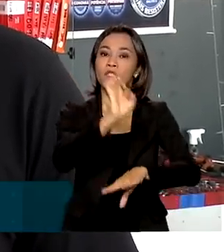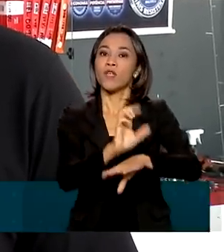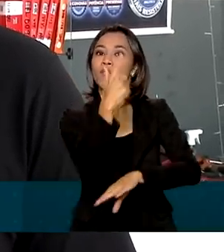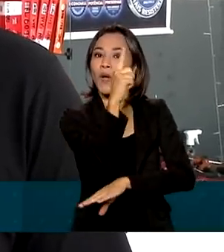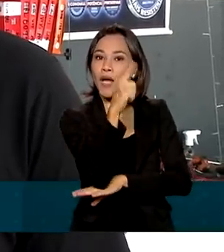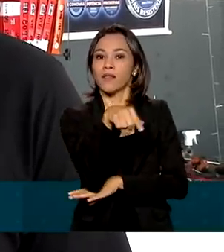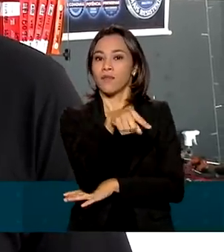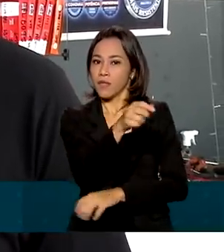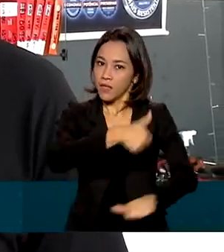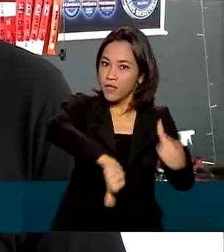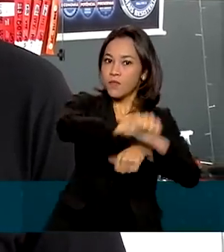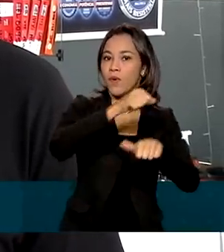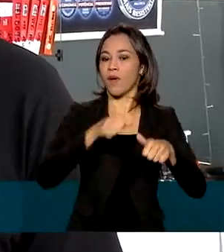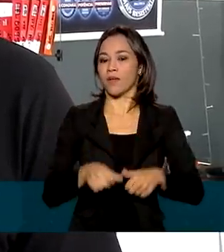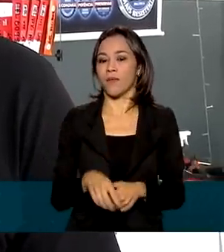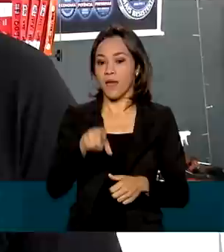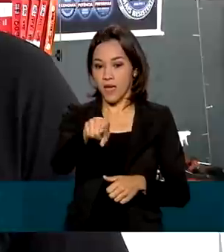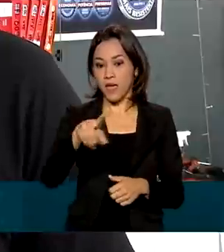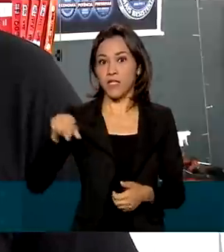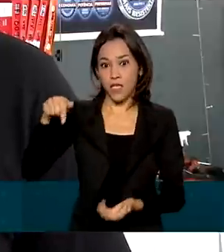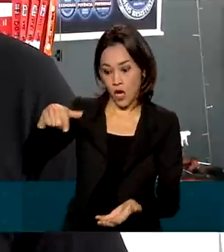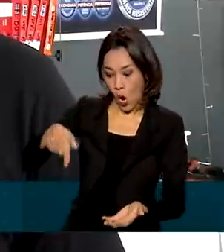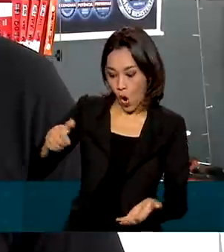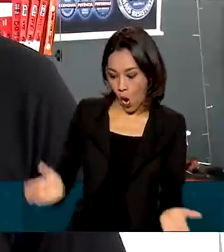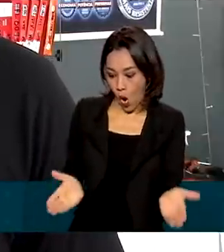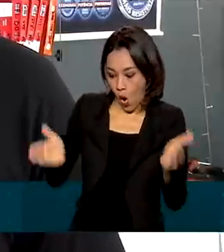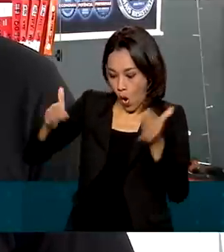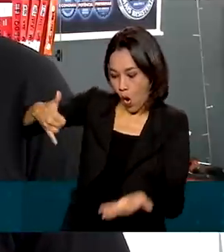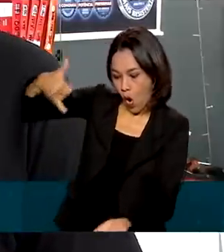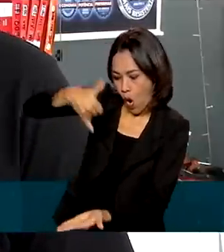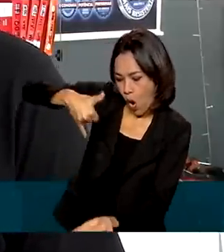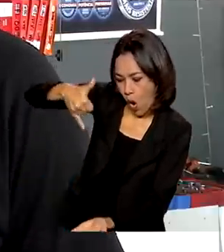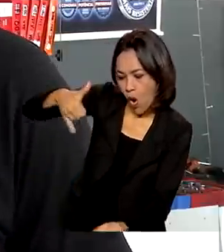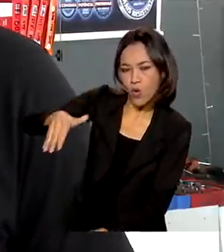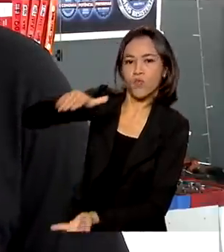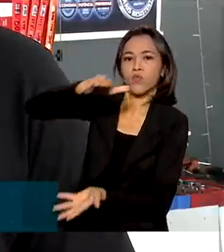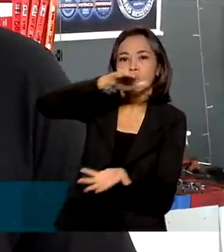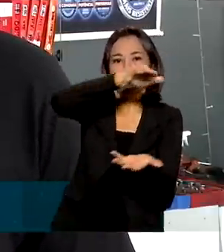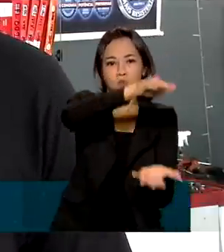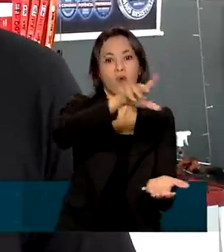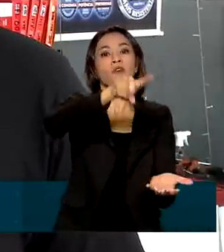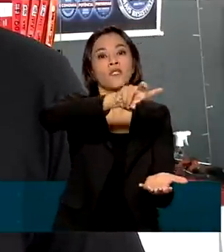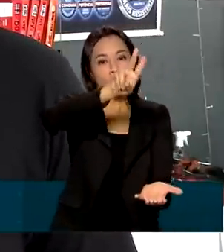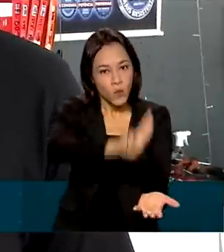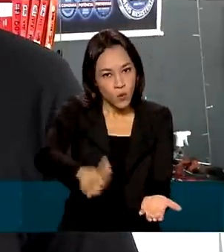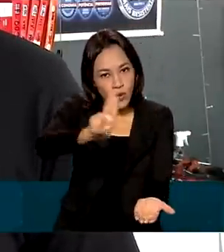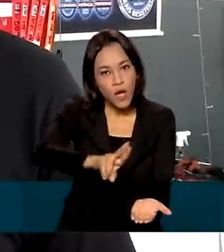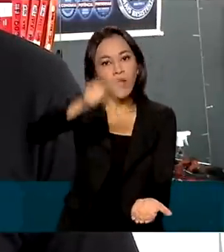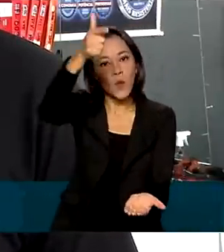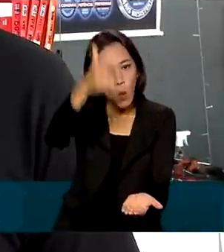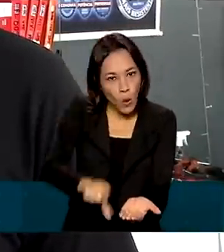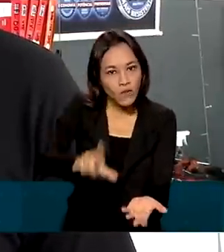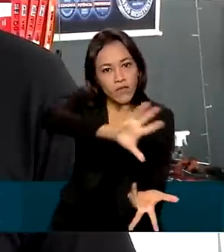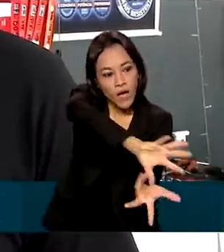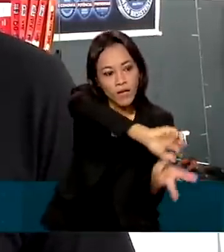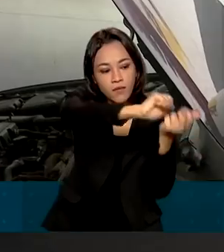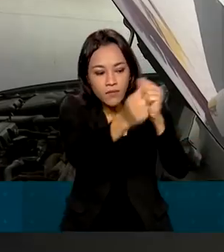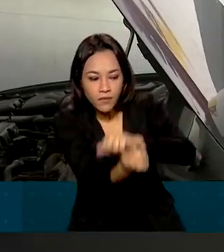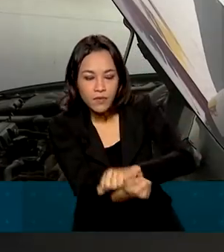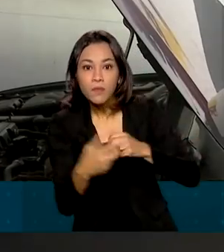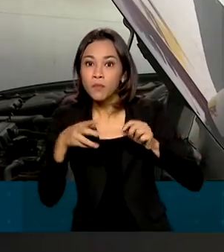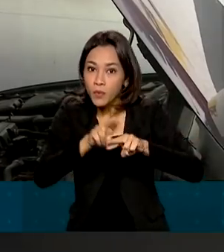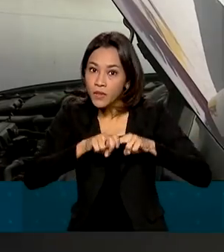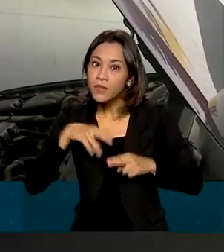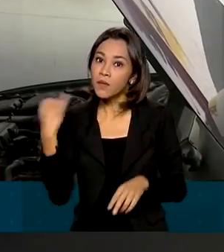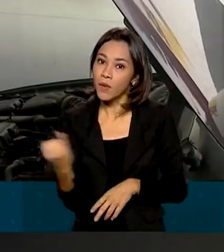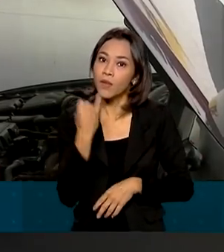ser diretamente distribuído para ser produzido lubrificantes automotivos. Então é de extrema importância.